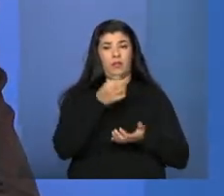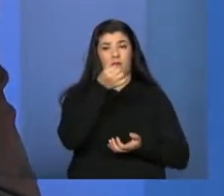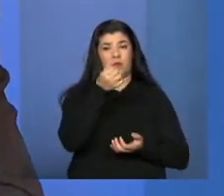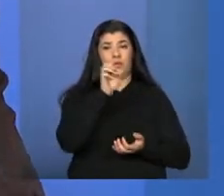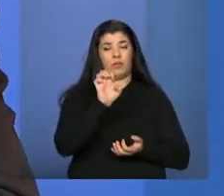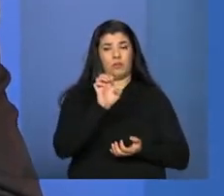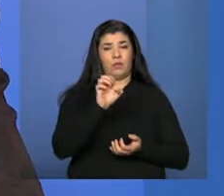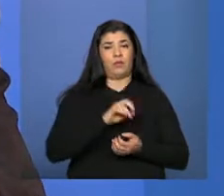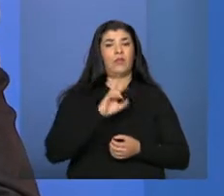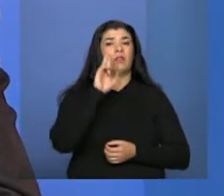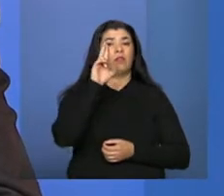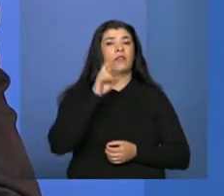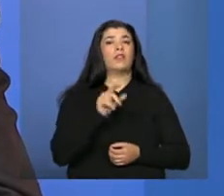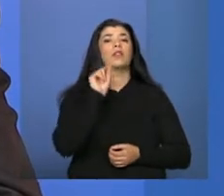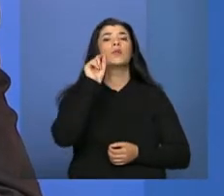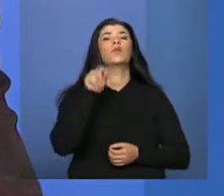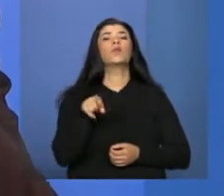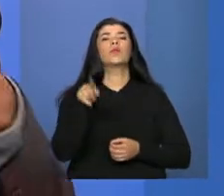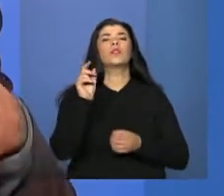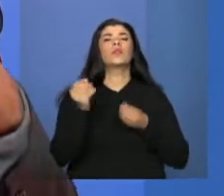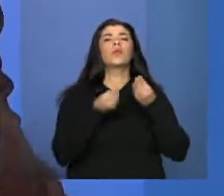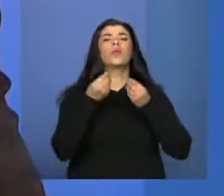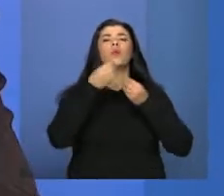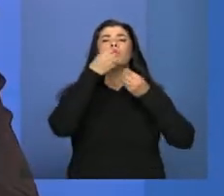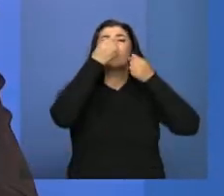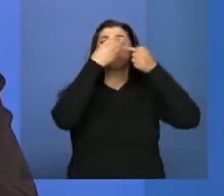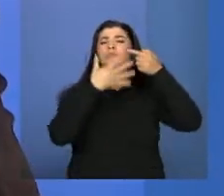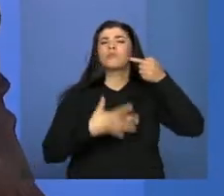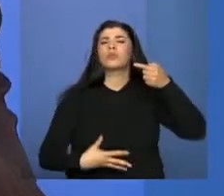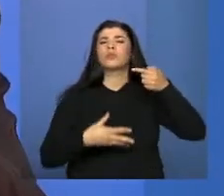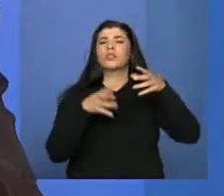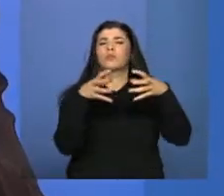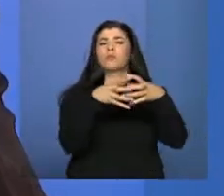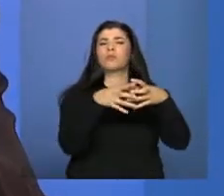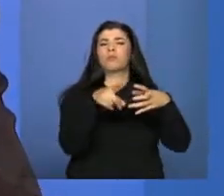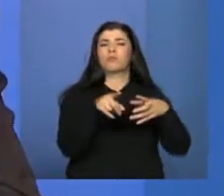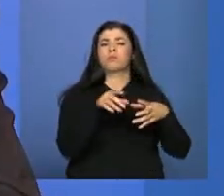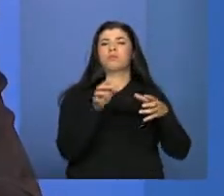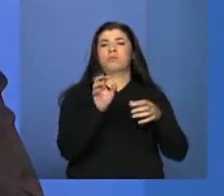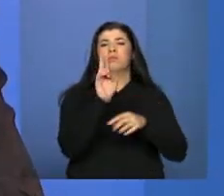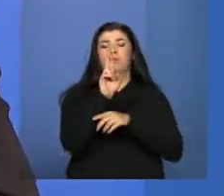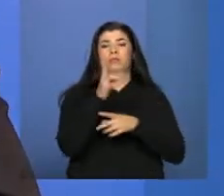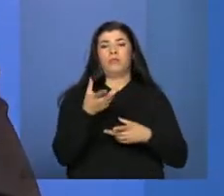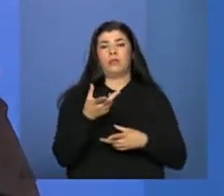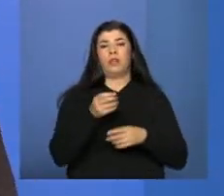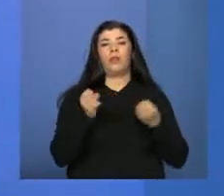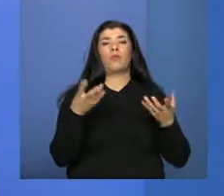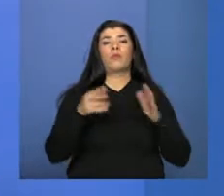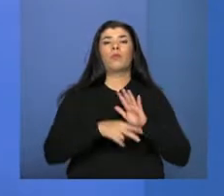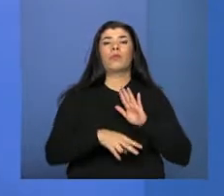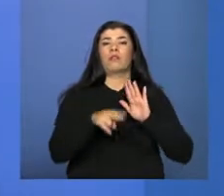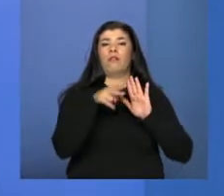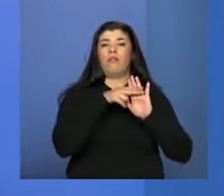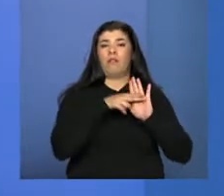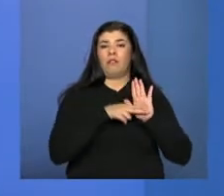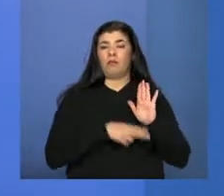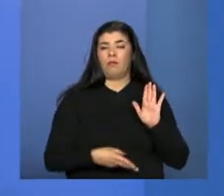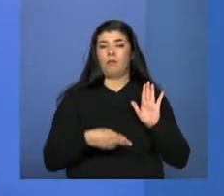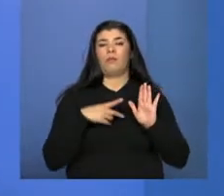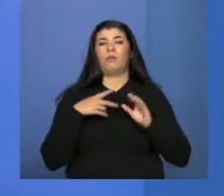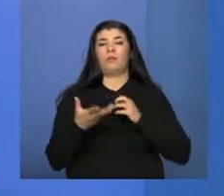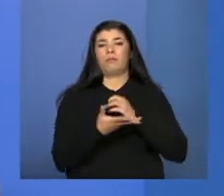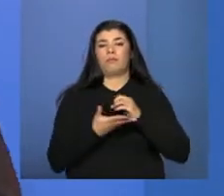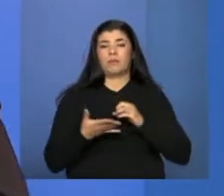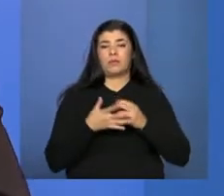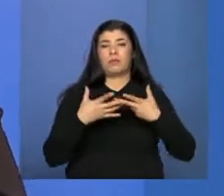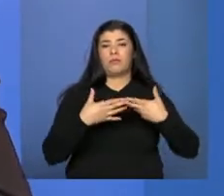referencia a equipe de referência. Mas quem, a normativa que traduz a equipe de referência é a norma operacional básica de recursos